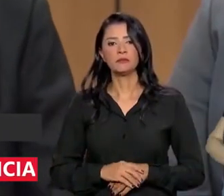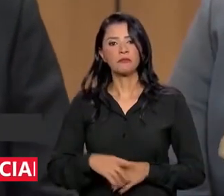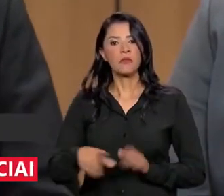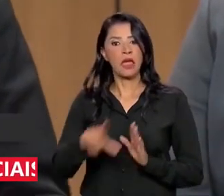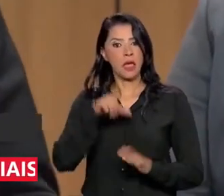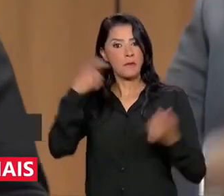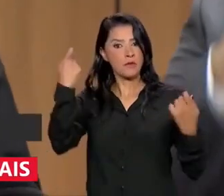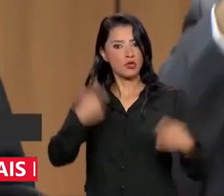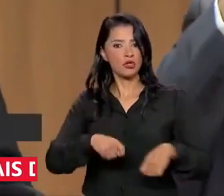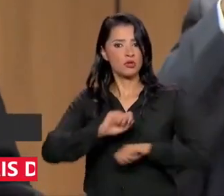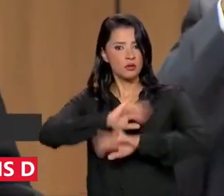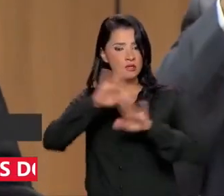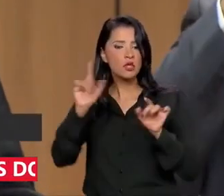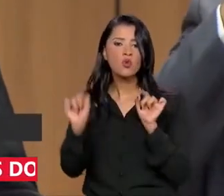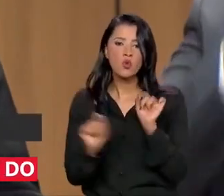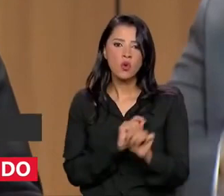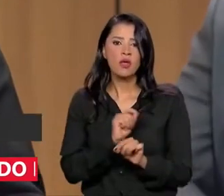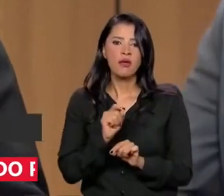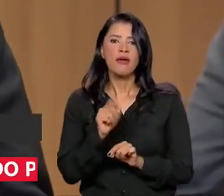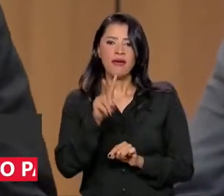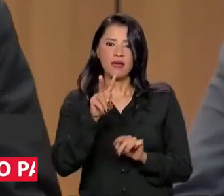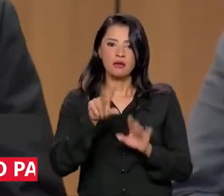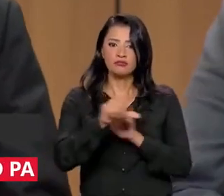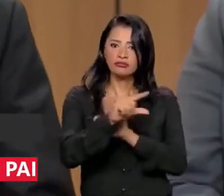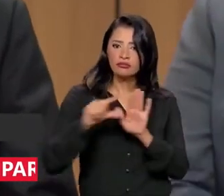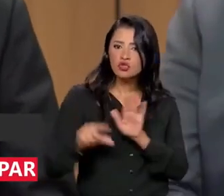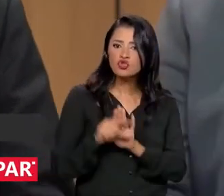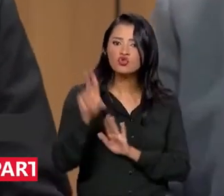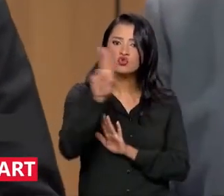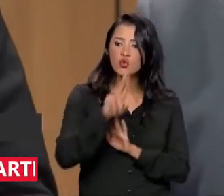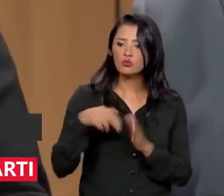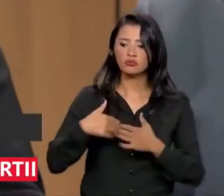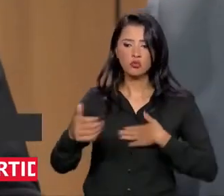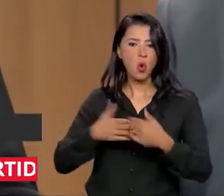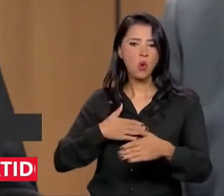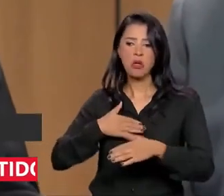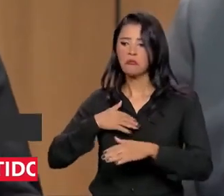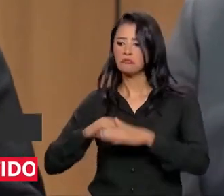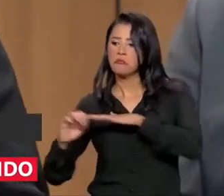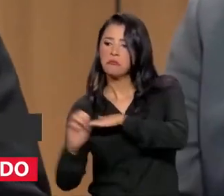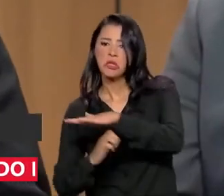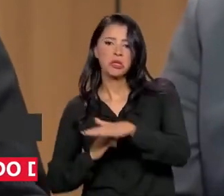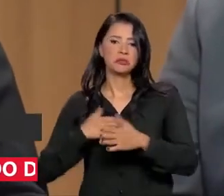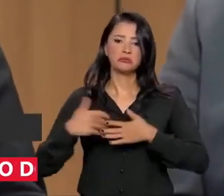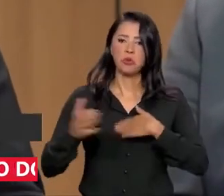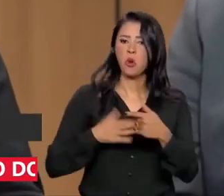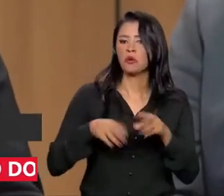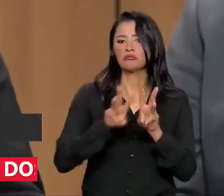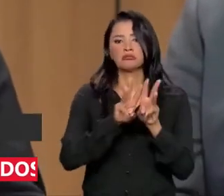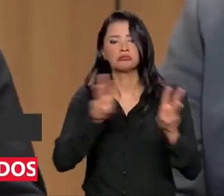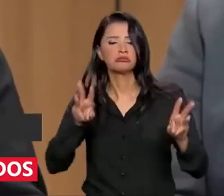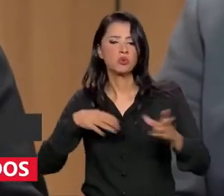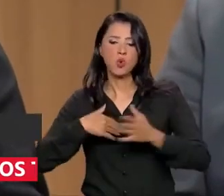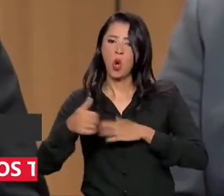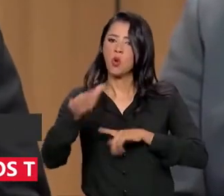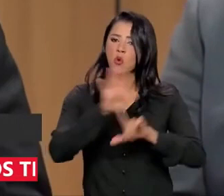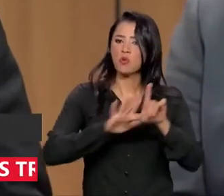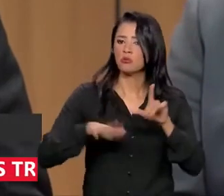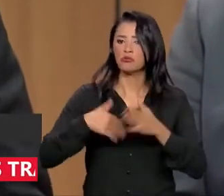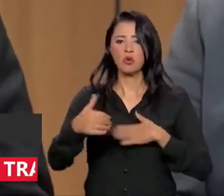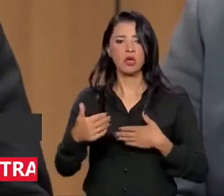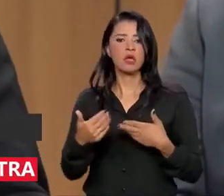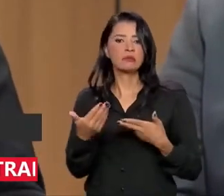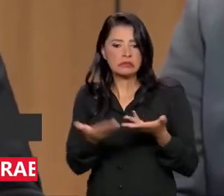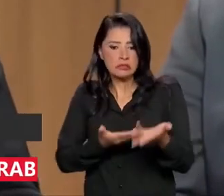claro é que termos de uso, seja lá de quem for, seja de plataformas, seja de qualquer serviço,